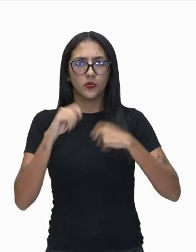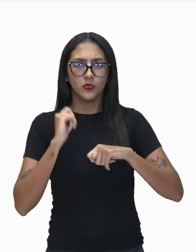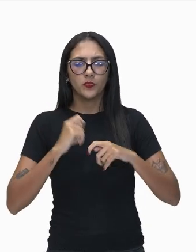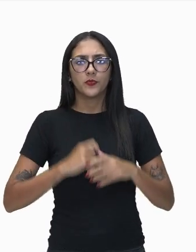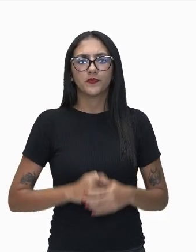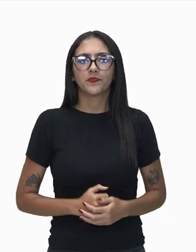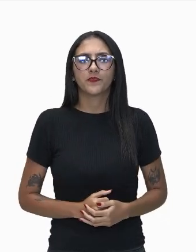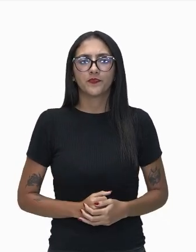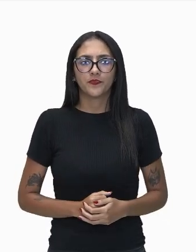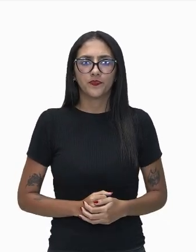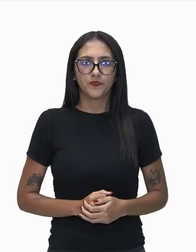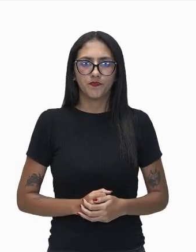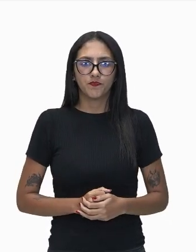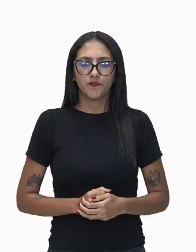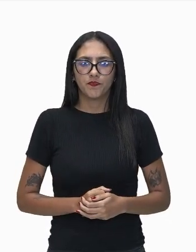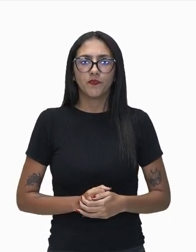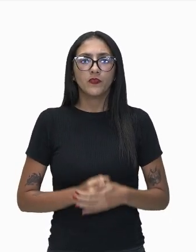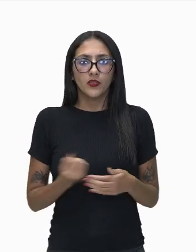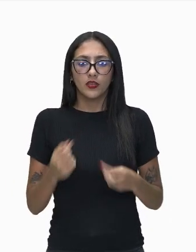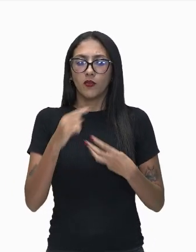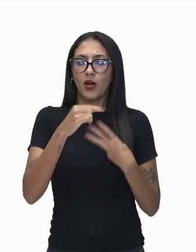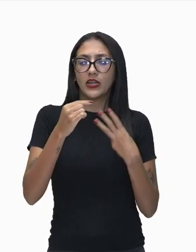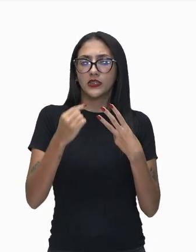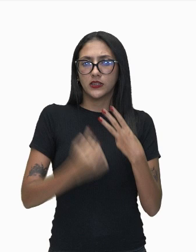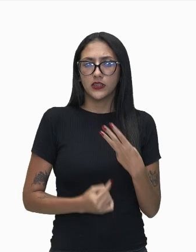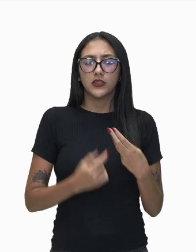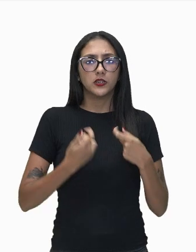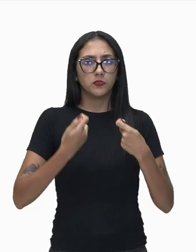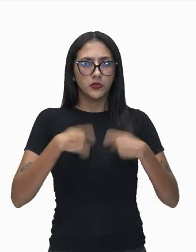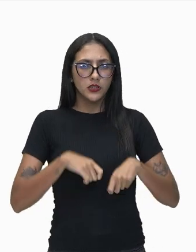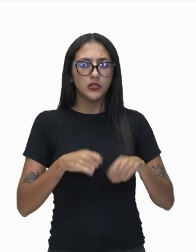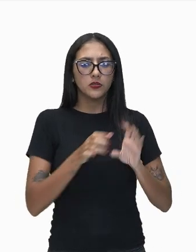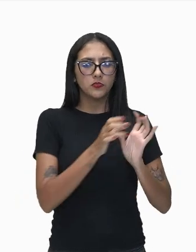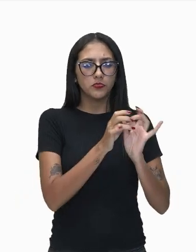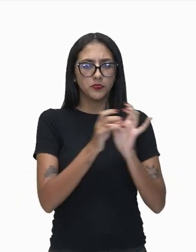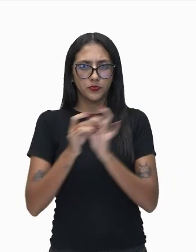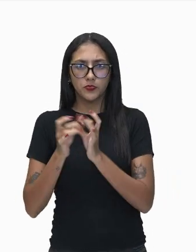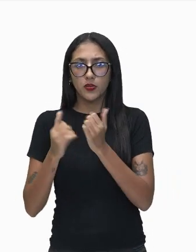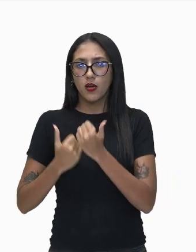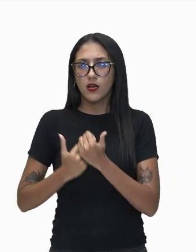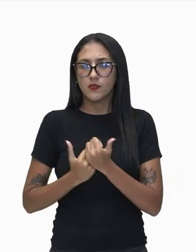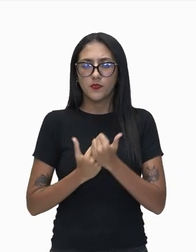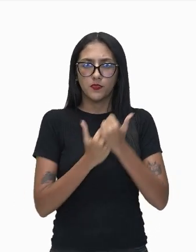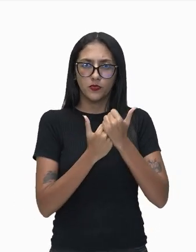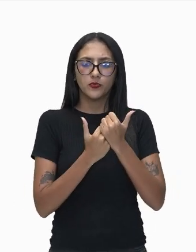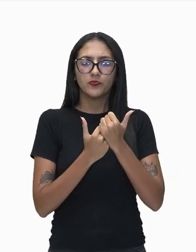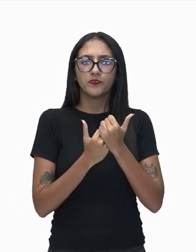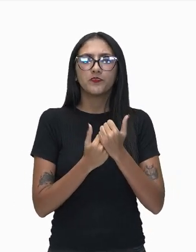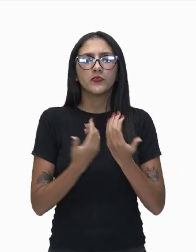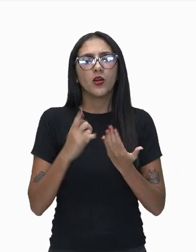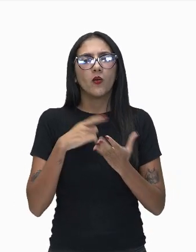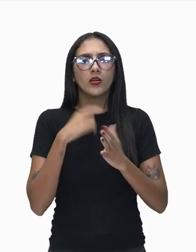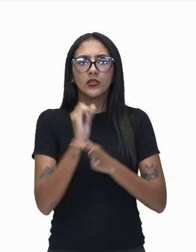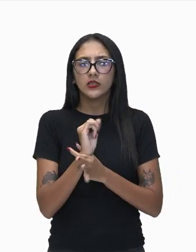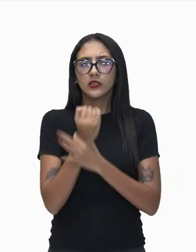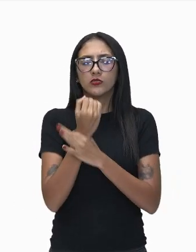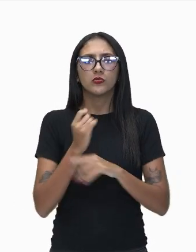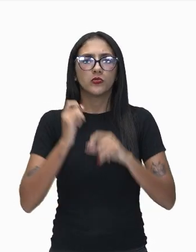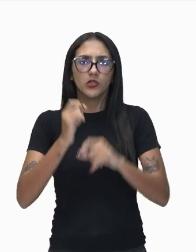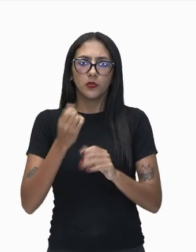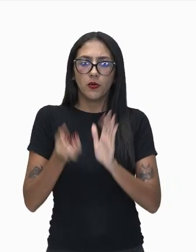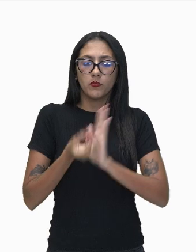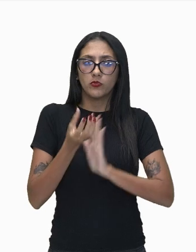indústrias dependem, então, uma das outras, não é isso? E essa dependência vai garantir uma produção que seja eficiente